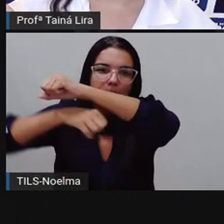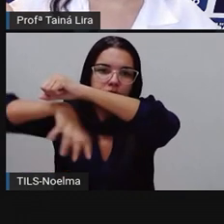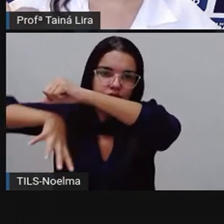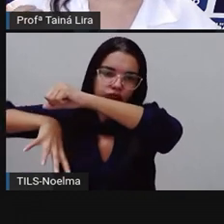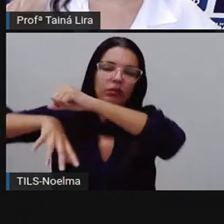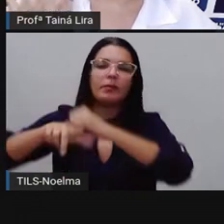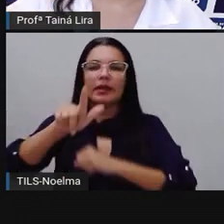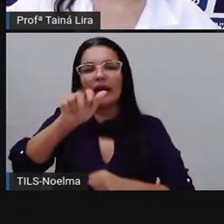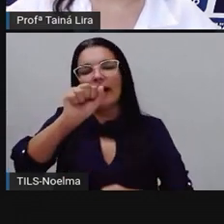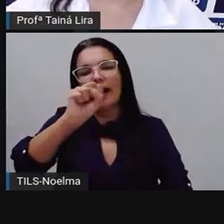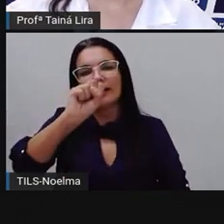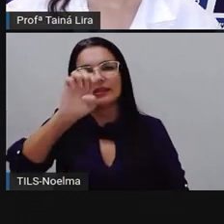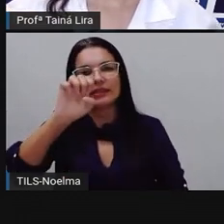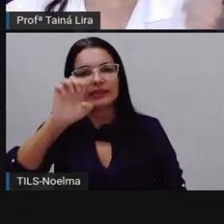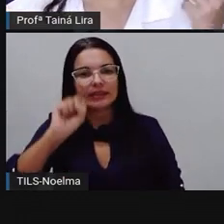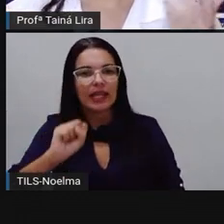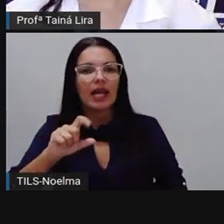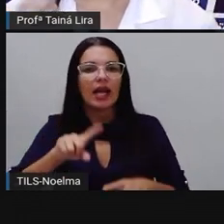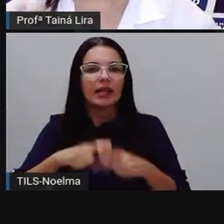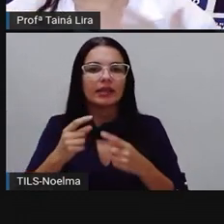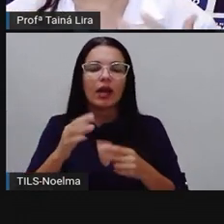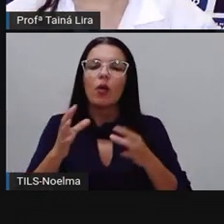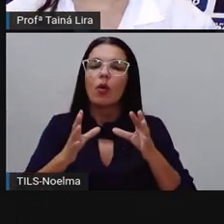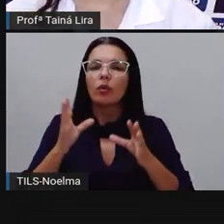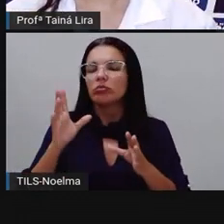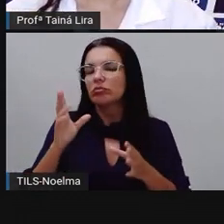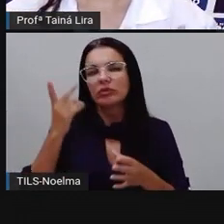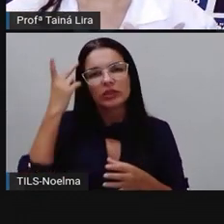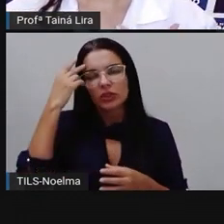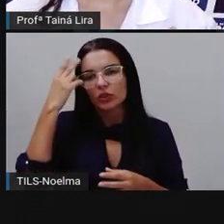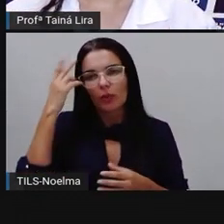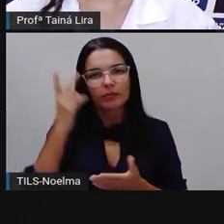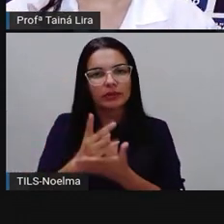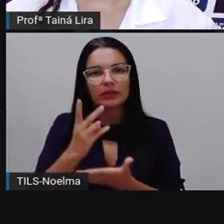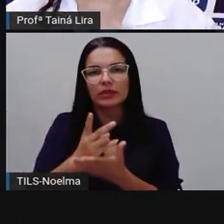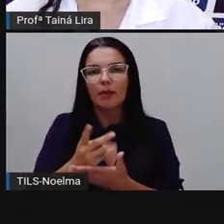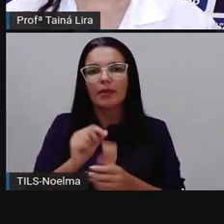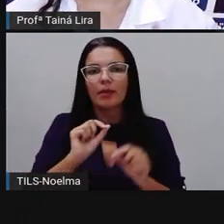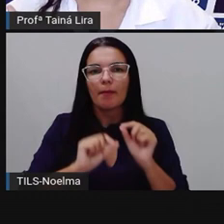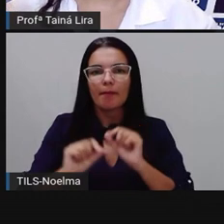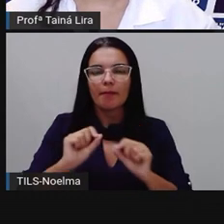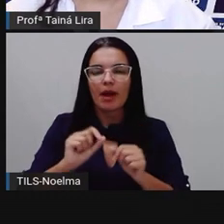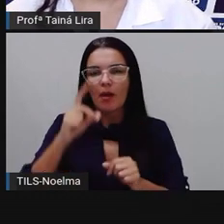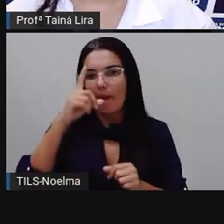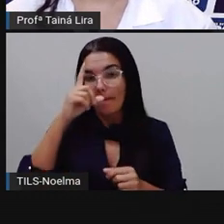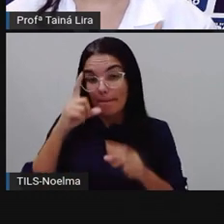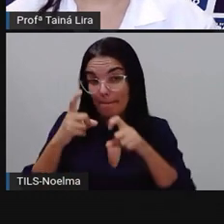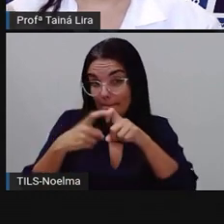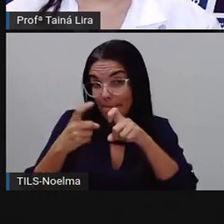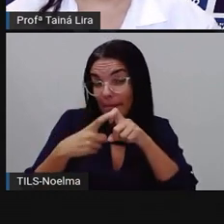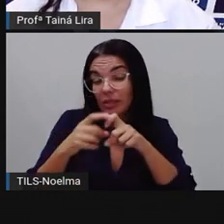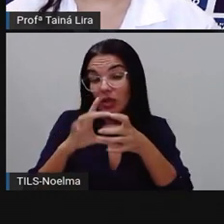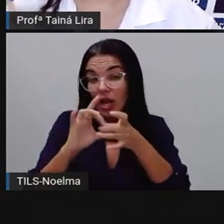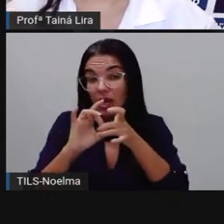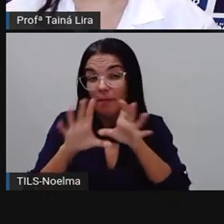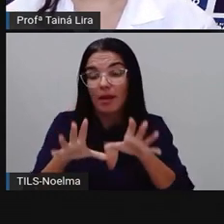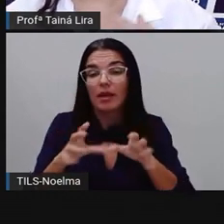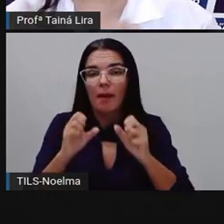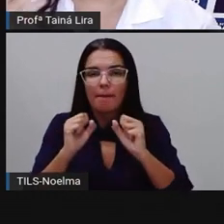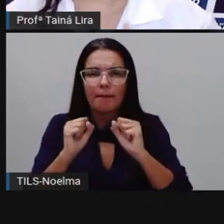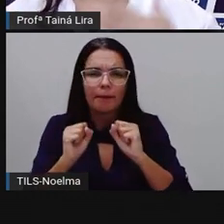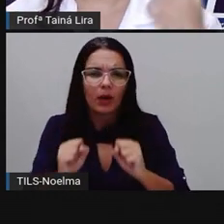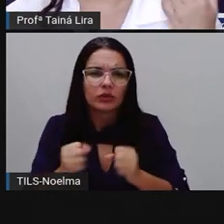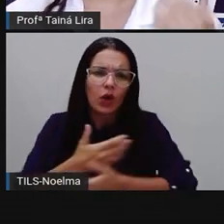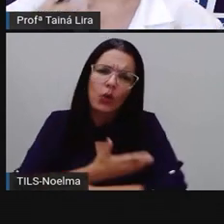eliminação de gases. É muito comum, né, a partir do momento que o médico libera, né, o pediatra libera